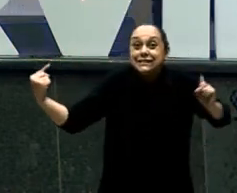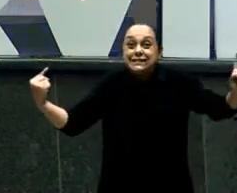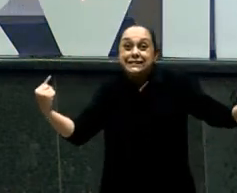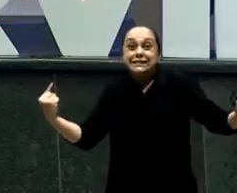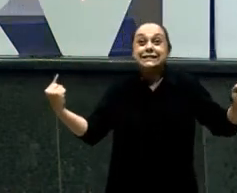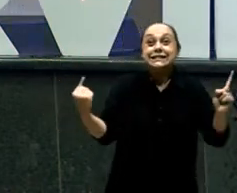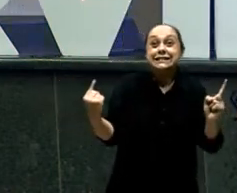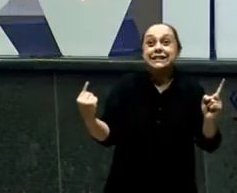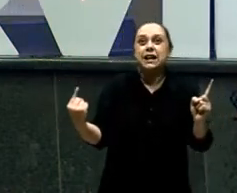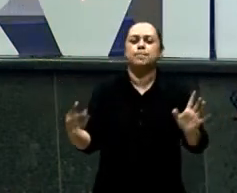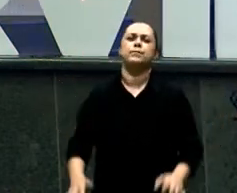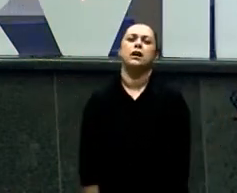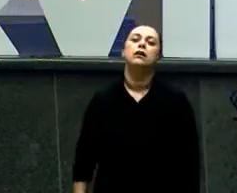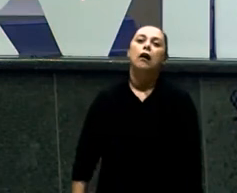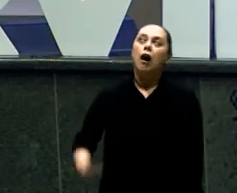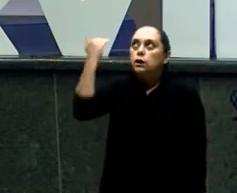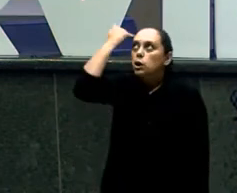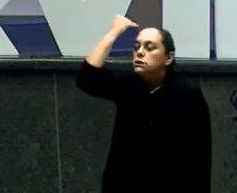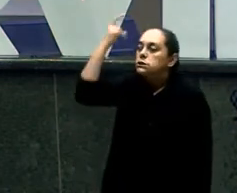Ela pegou meu sapato